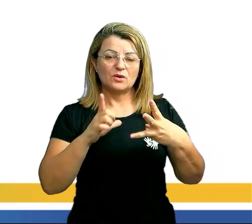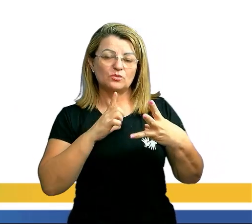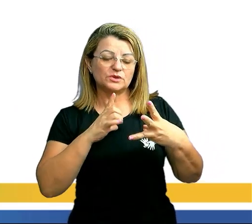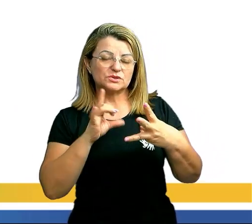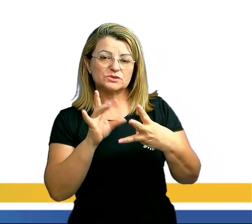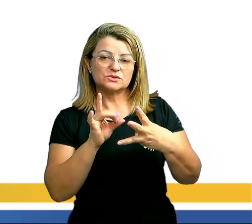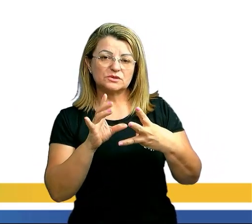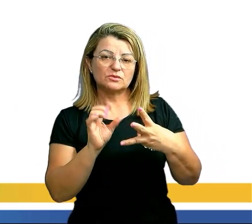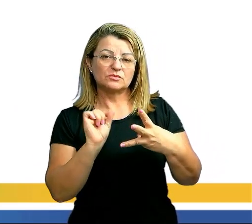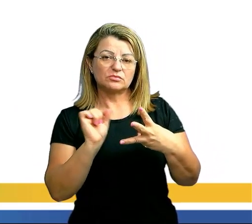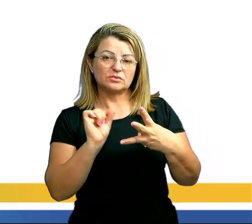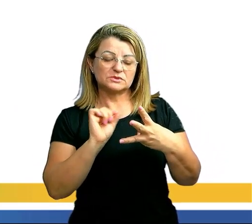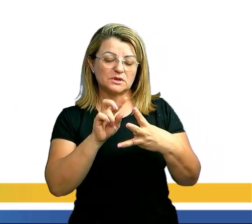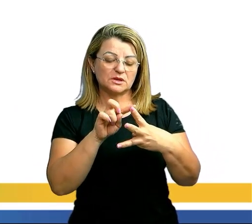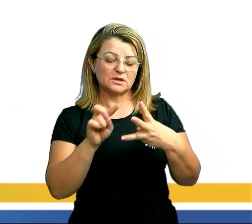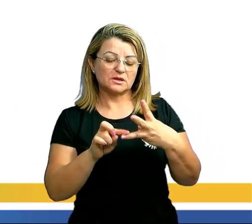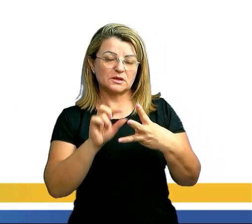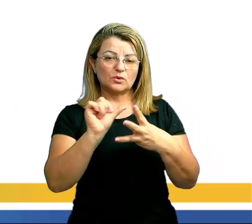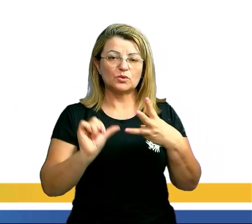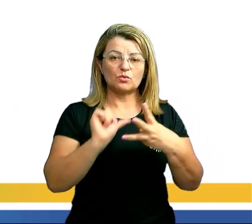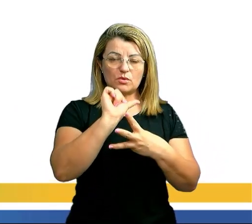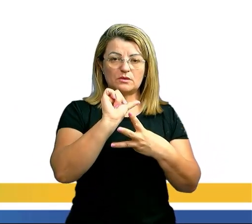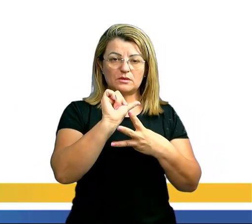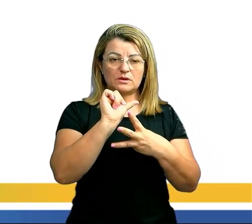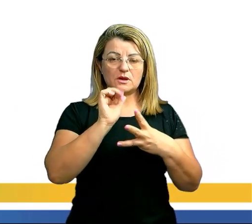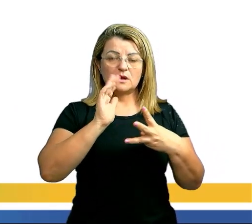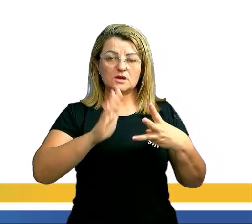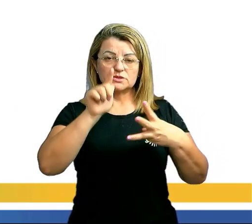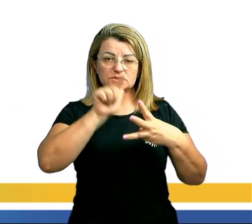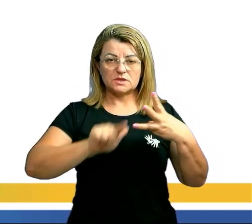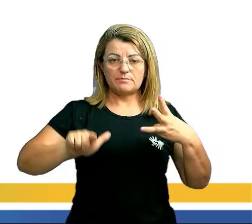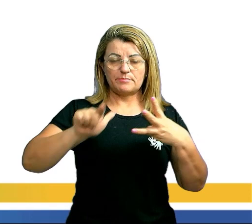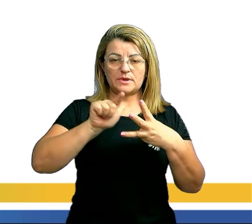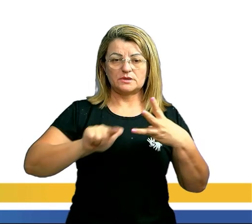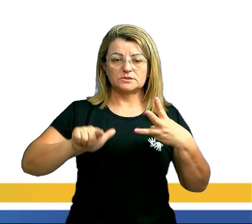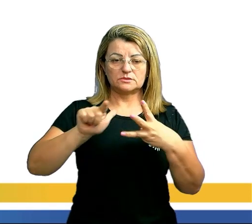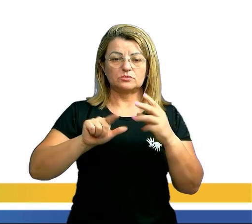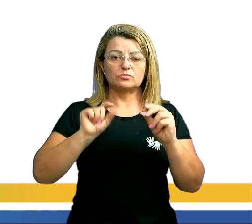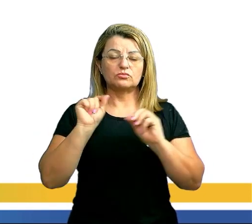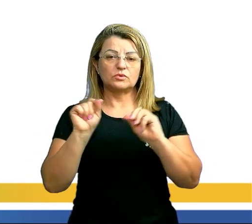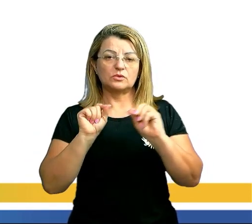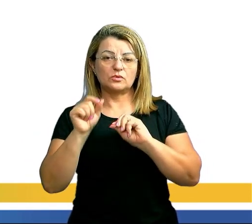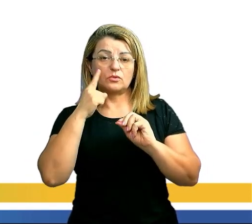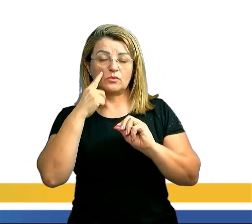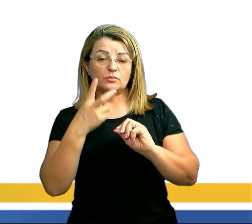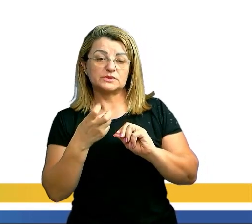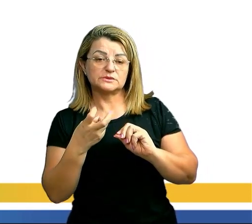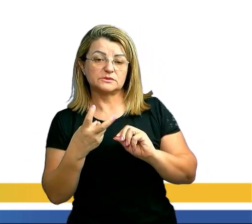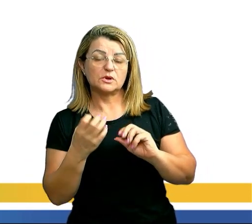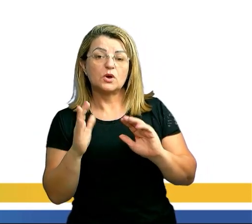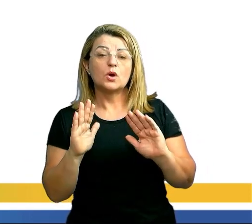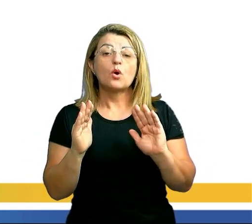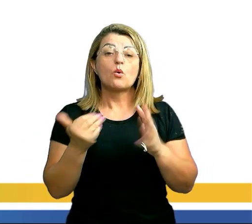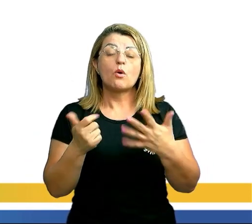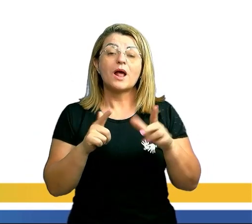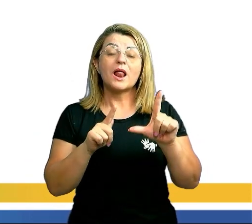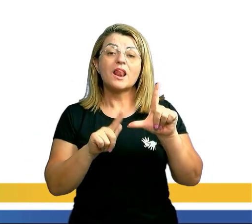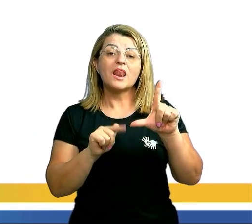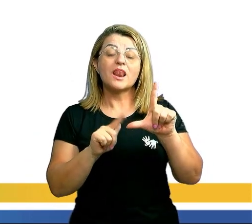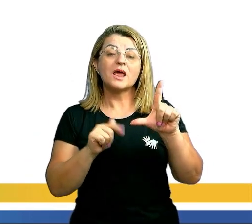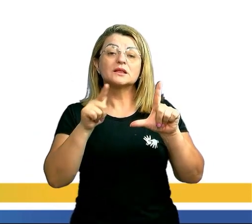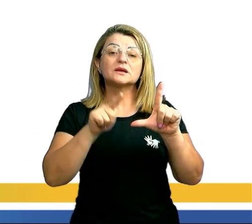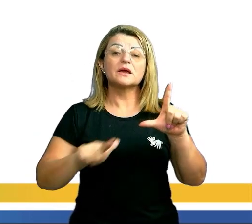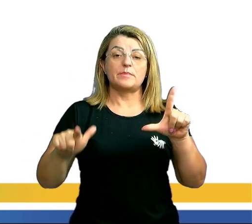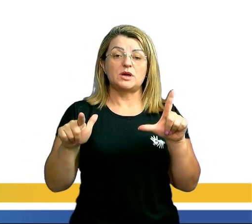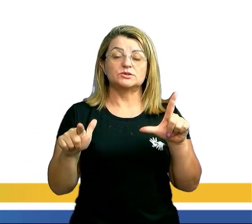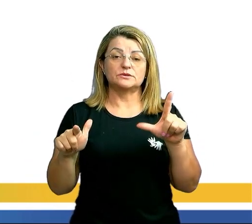permutações iguais. No entanto, já que se repete, então eu quero observar qual é a letra que está se